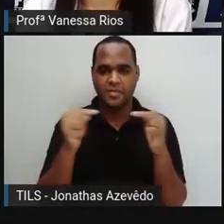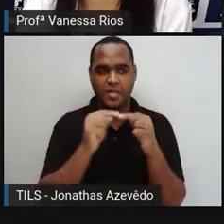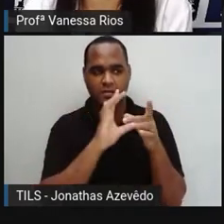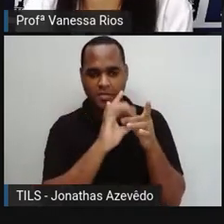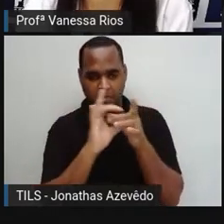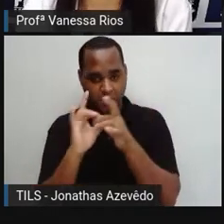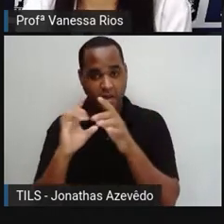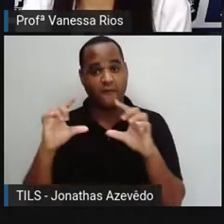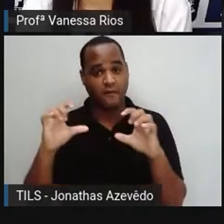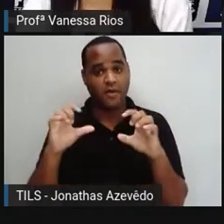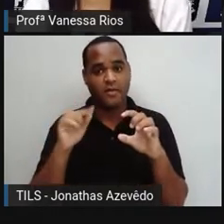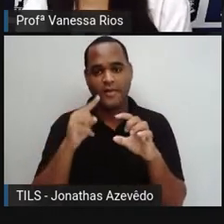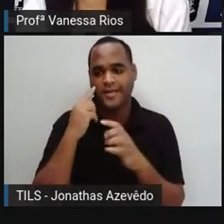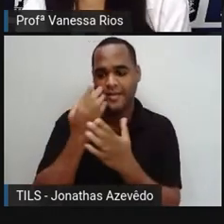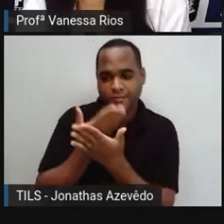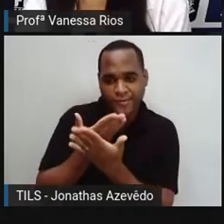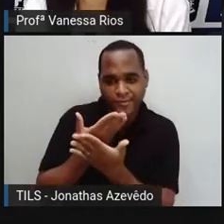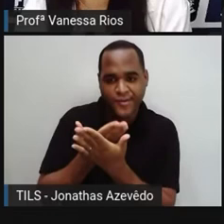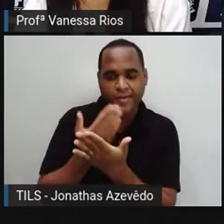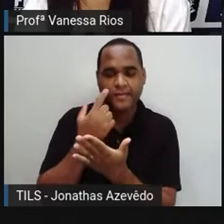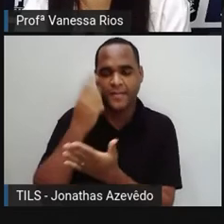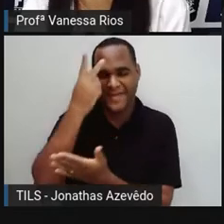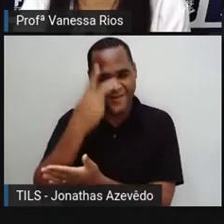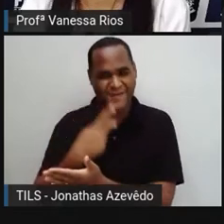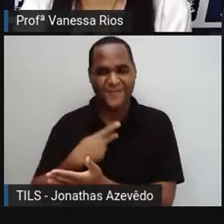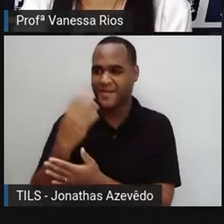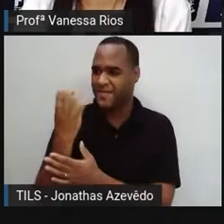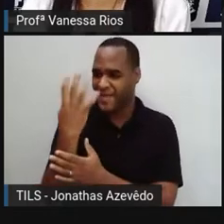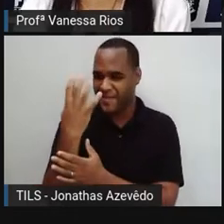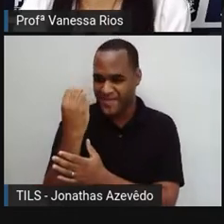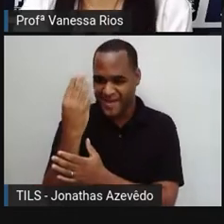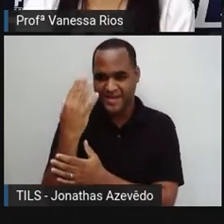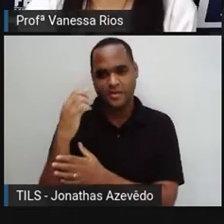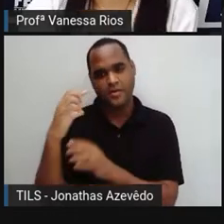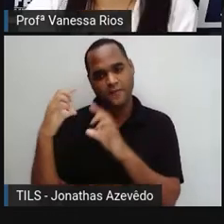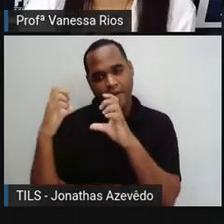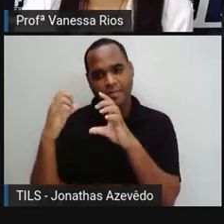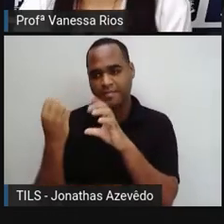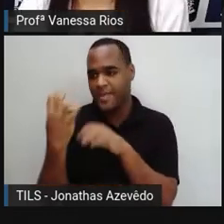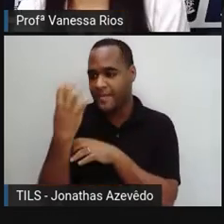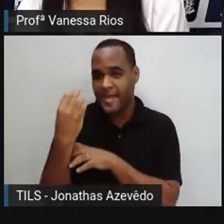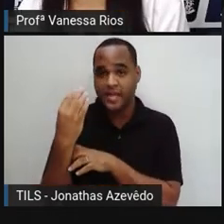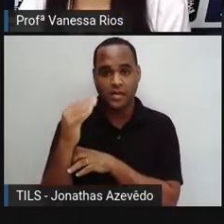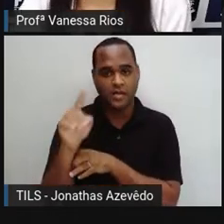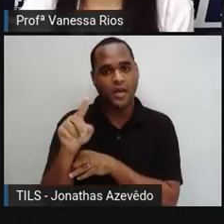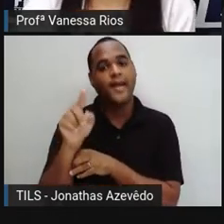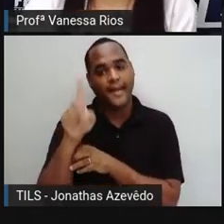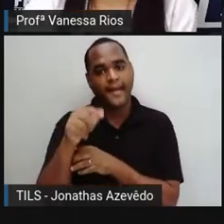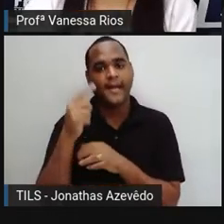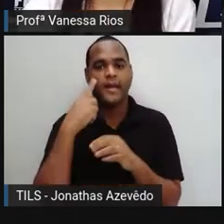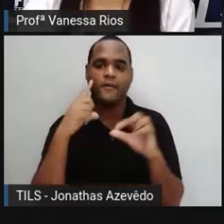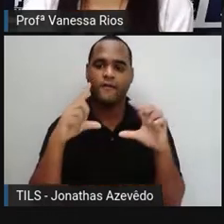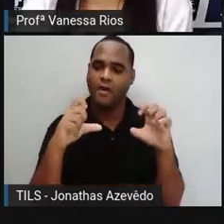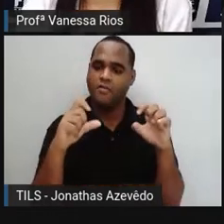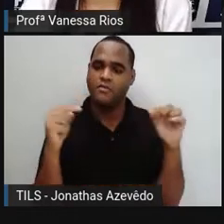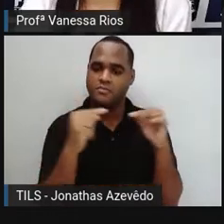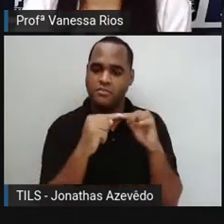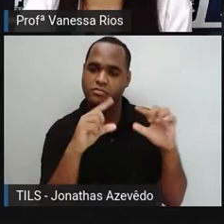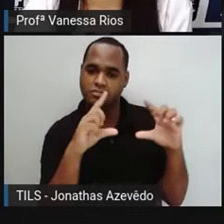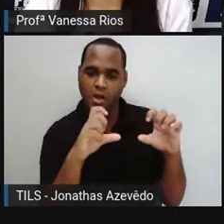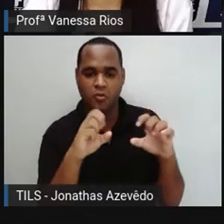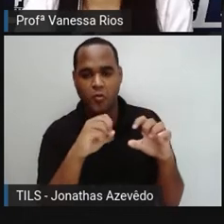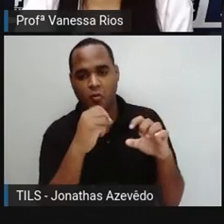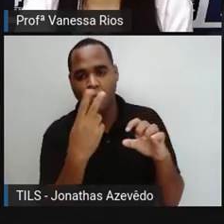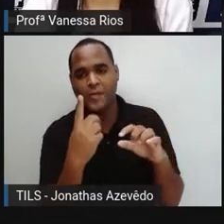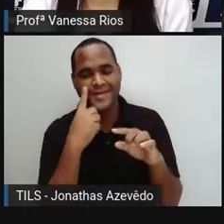retrato, quando a gente estudou sobre autorretrato, a gente também observou que fotografia e retrato, que muitas vezes